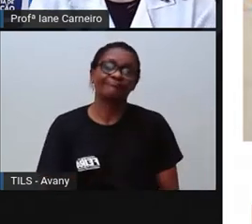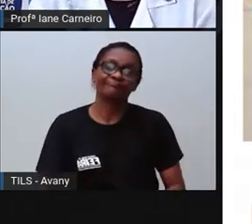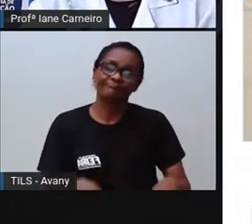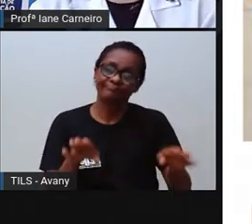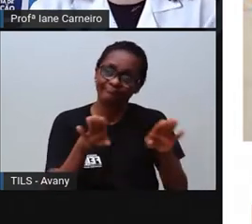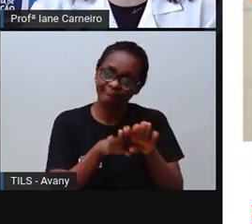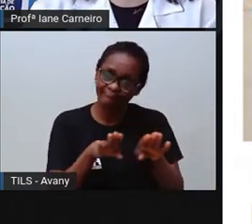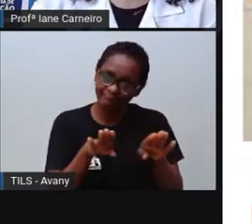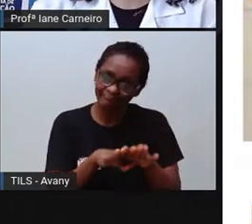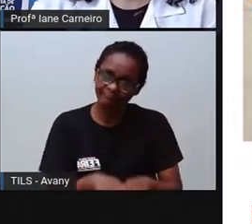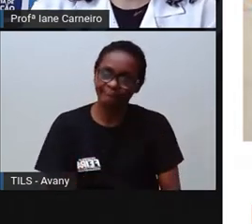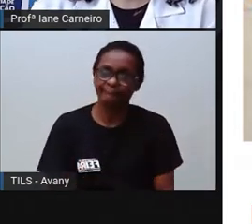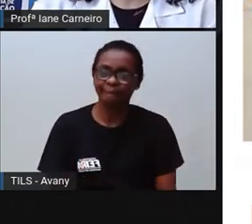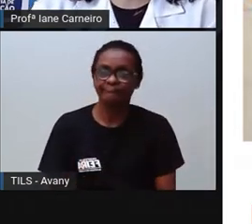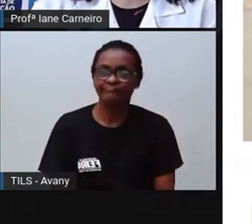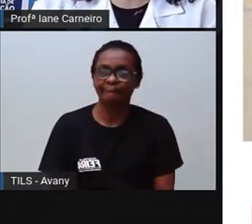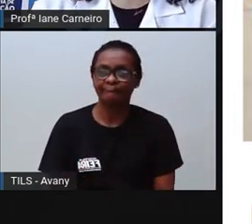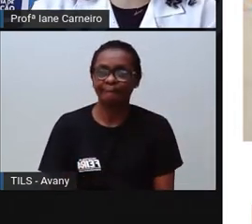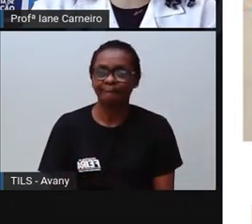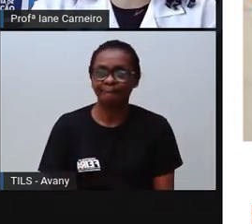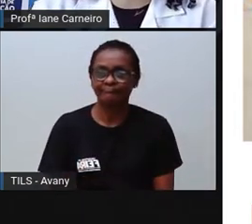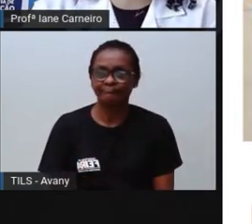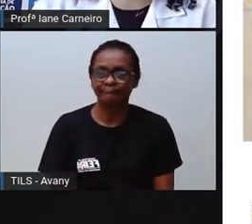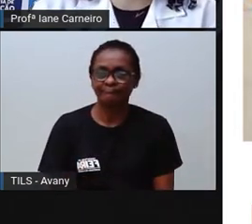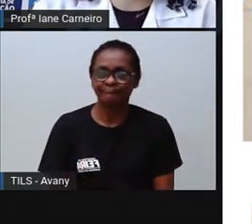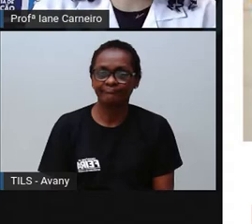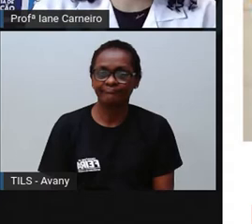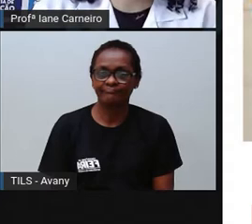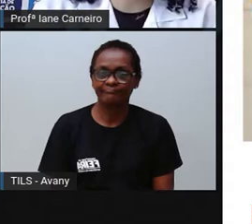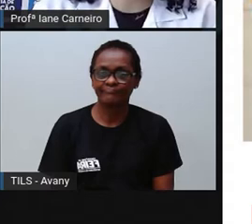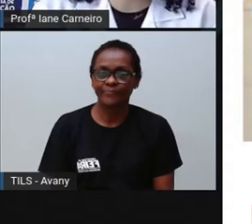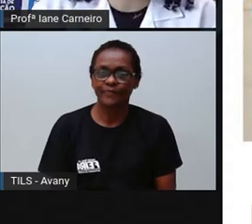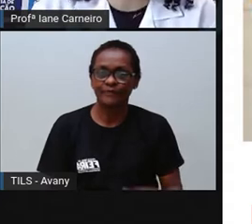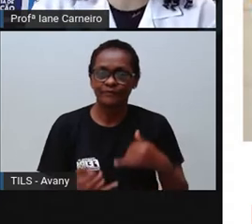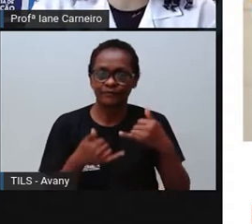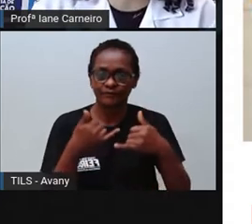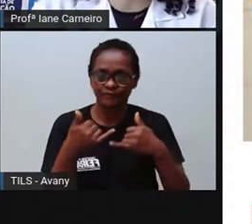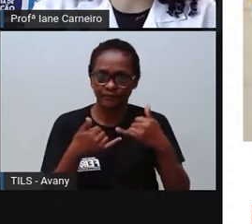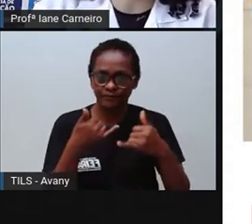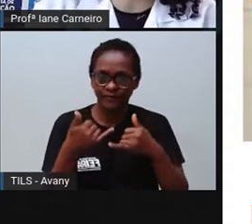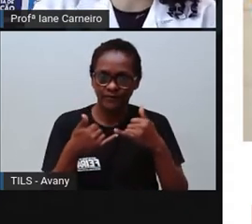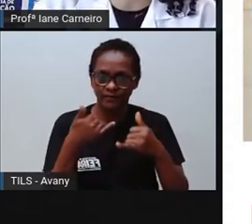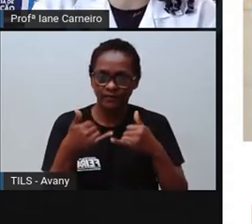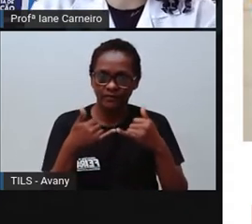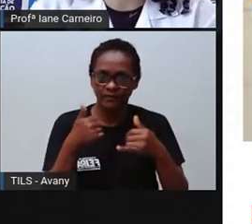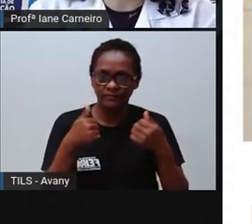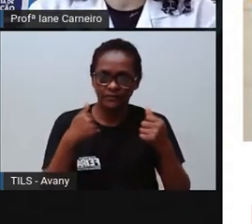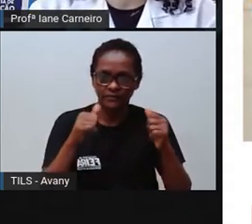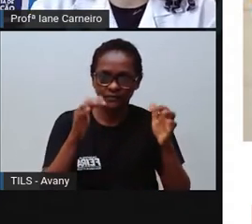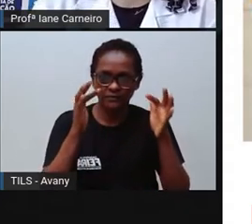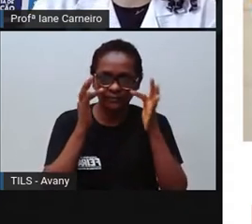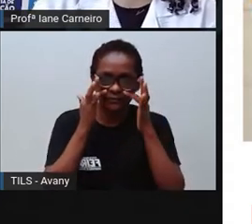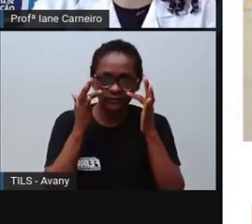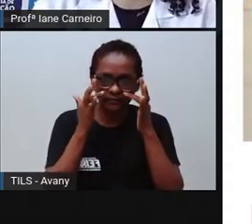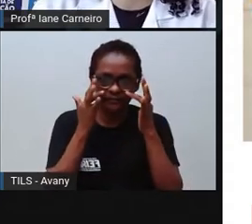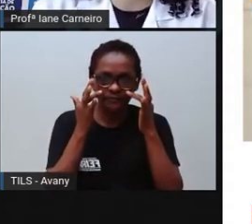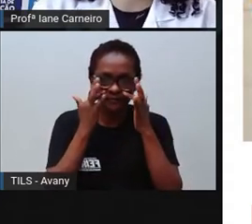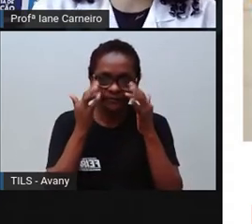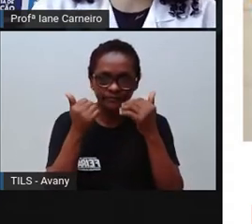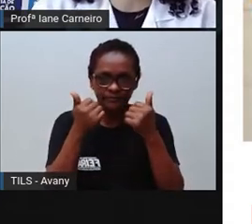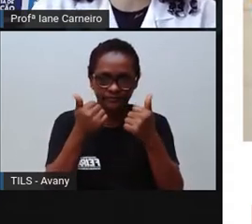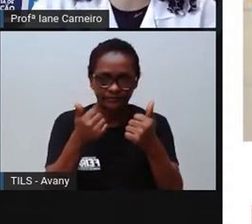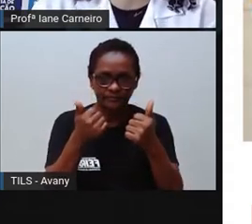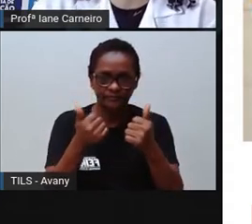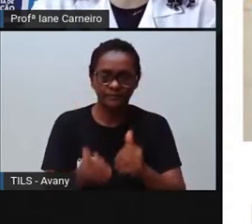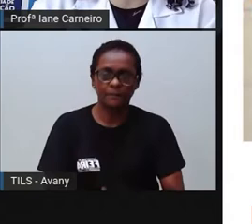certo? Então, ó, essa situação, quando acontece na casa de vocês, ela precisa ser